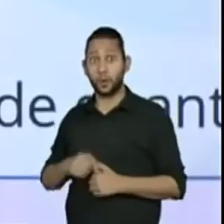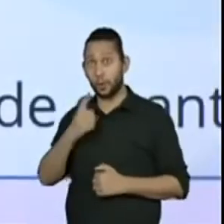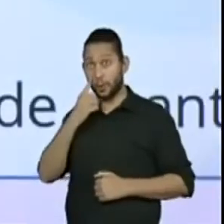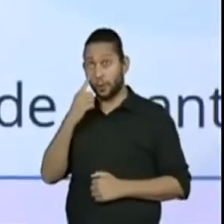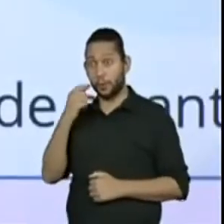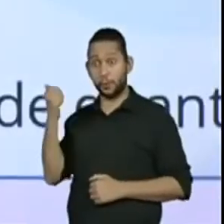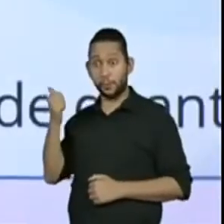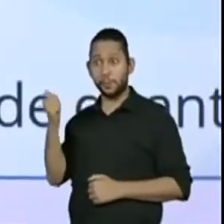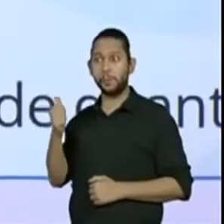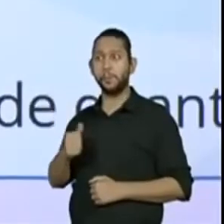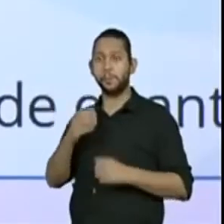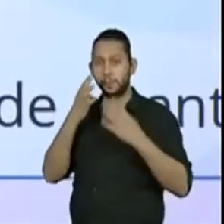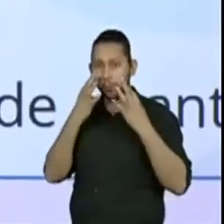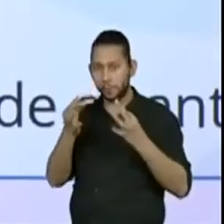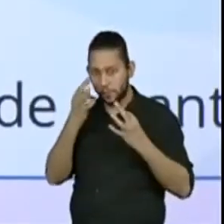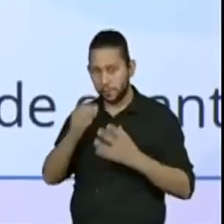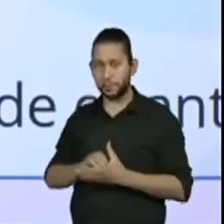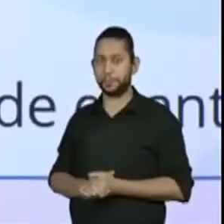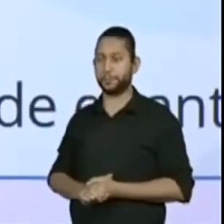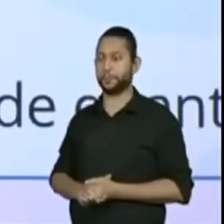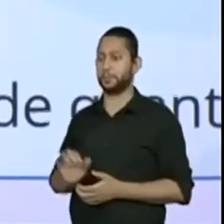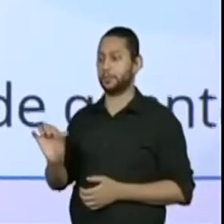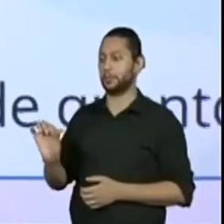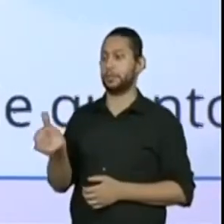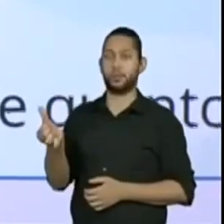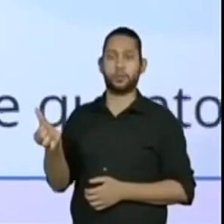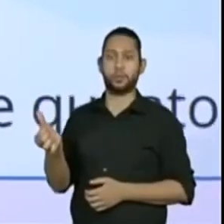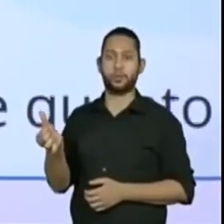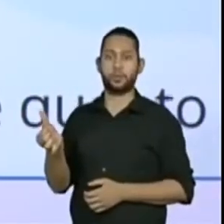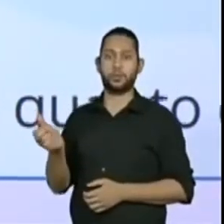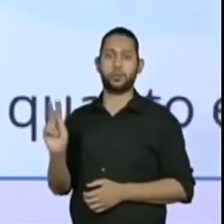presta atenção. 6 horas.